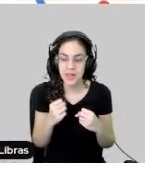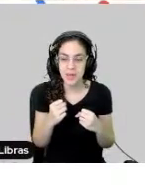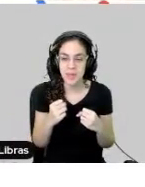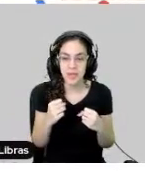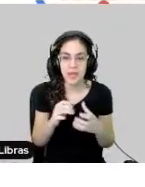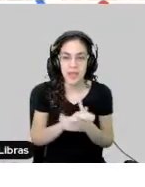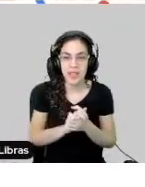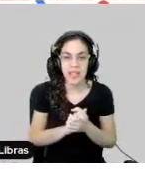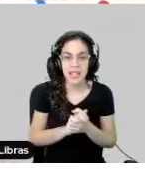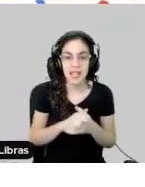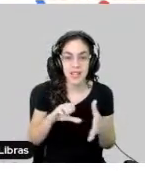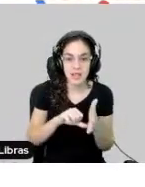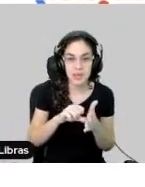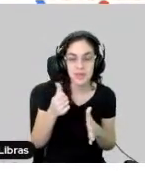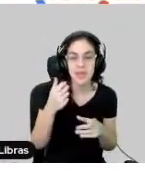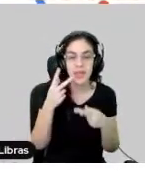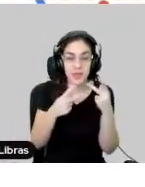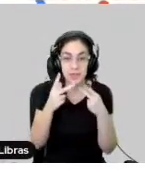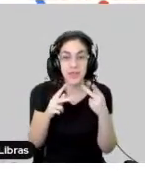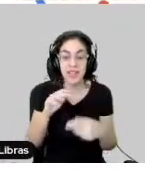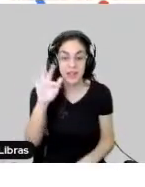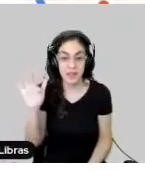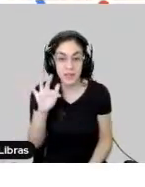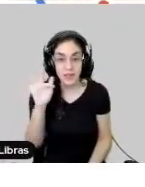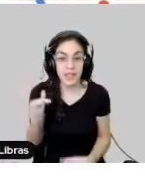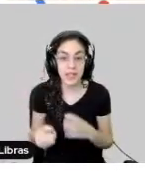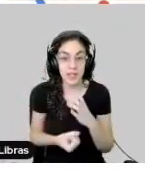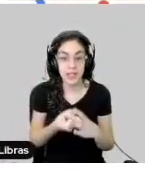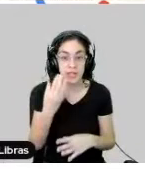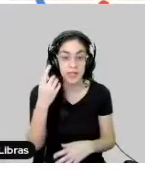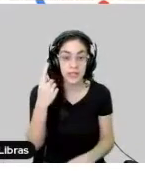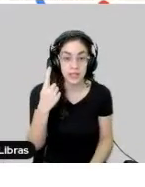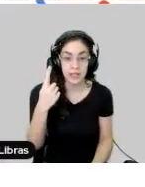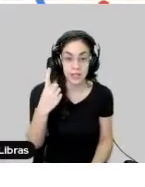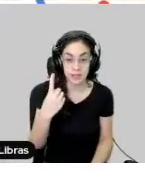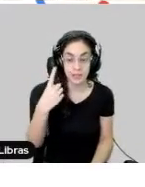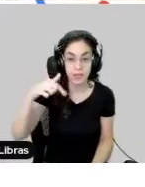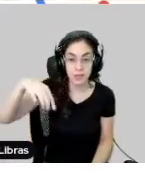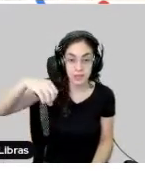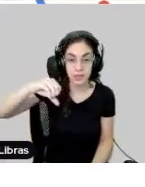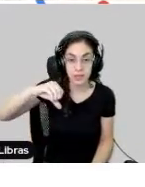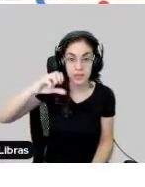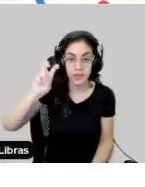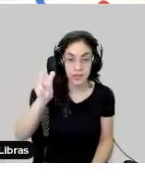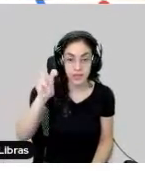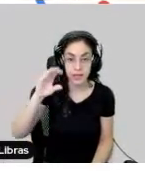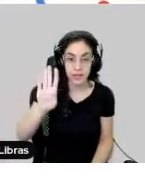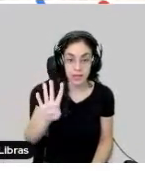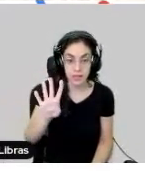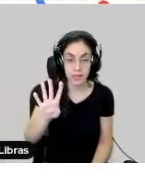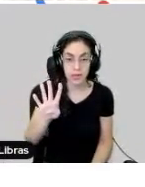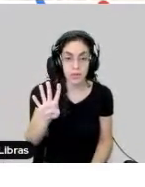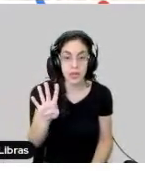Bom, primeiro, eu vou falar um pouquinho sobre a Uninove. Nós começamos lá em 54, como uma escola de latilografia. Na